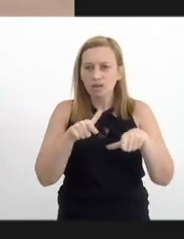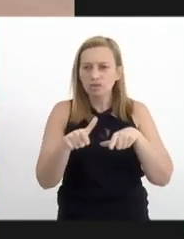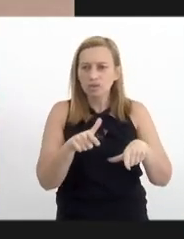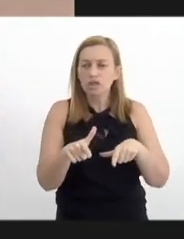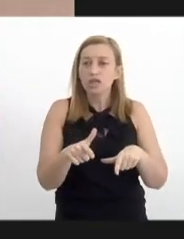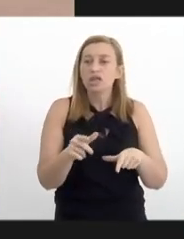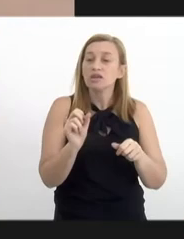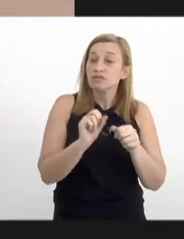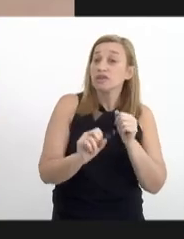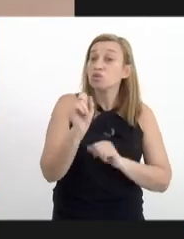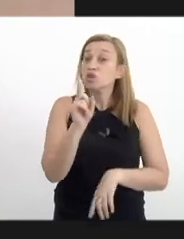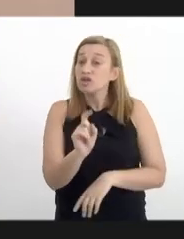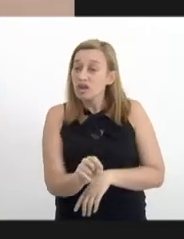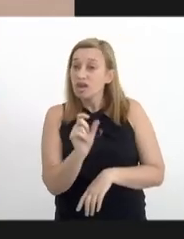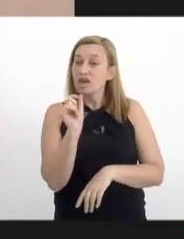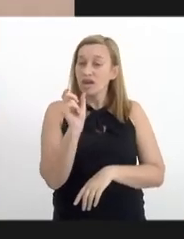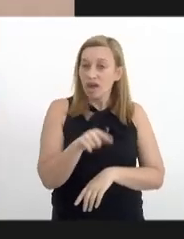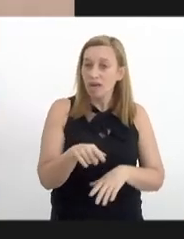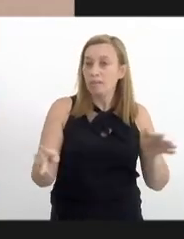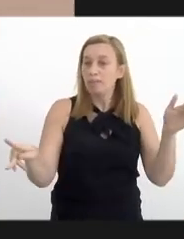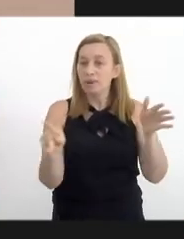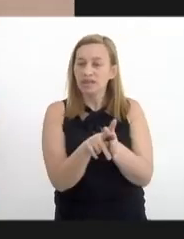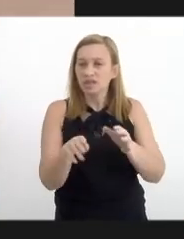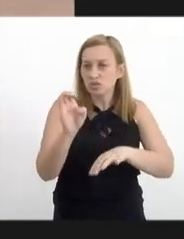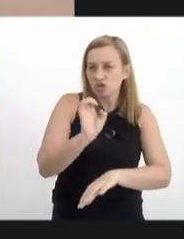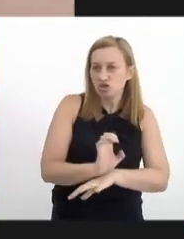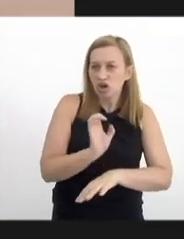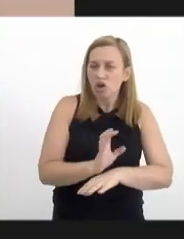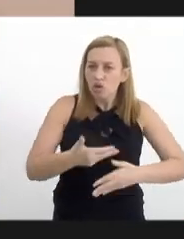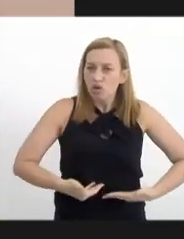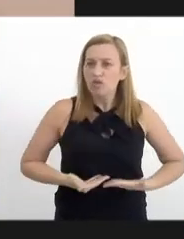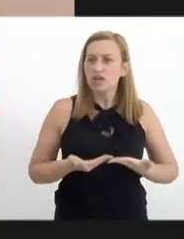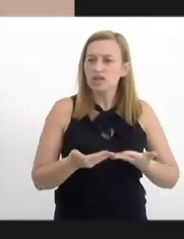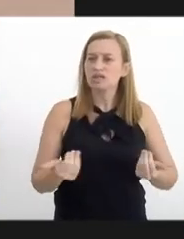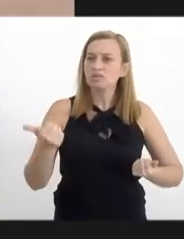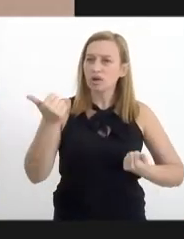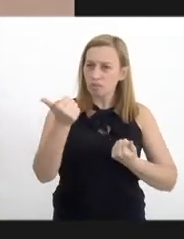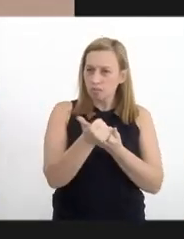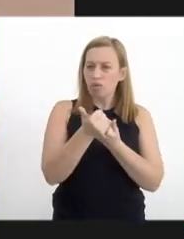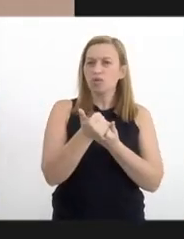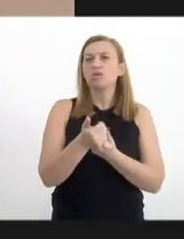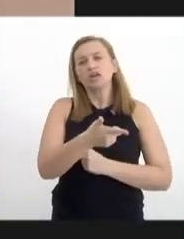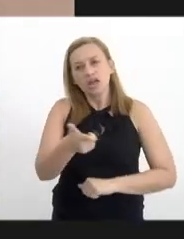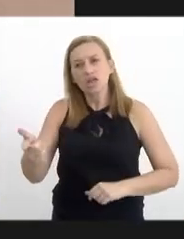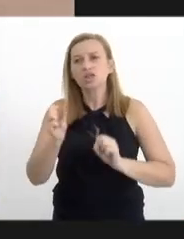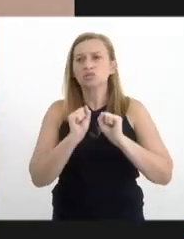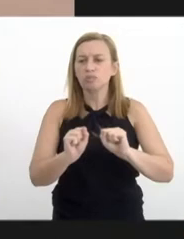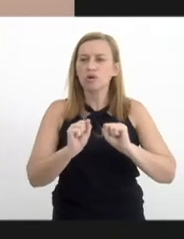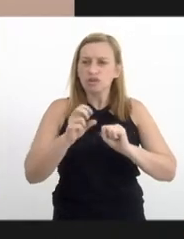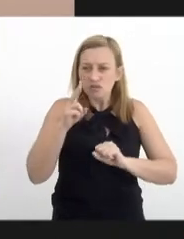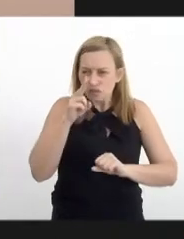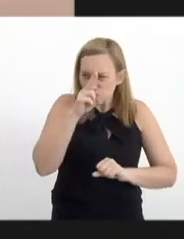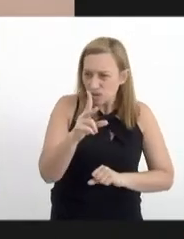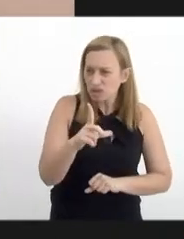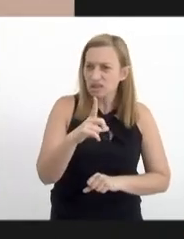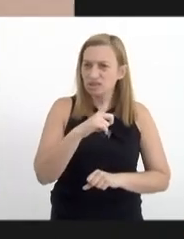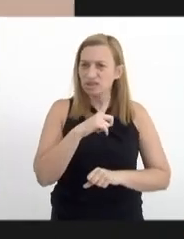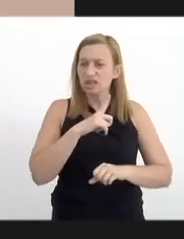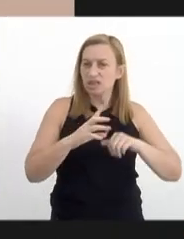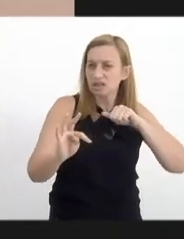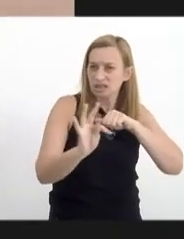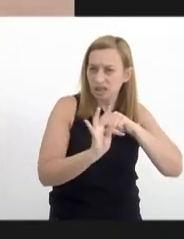fazer aquilo que é o papel do Estado. Nós oferecemos o nosso apoio para que eles possam se fortalecer no sentido